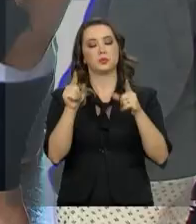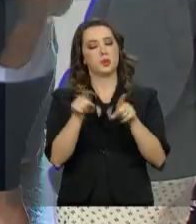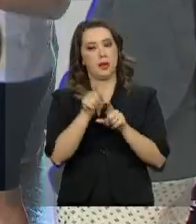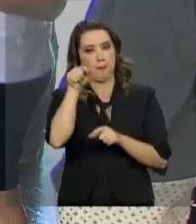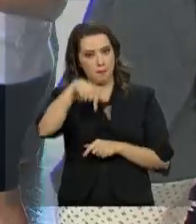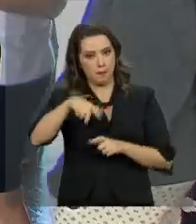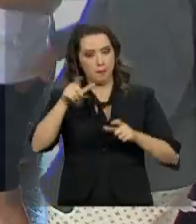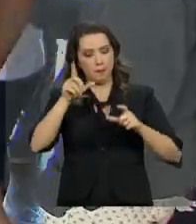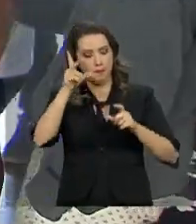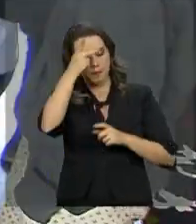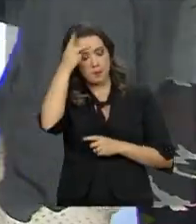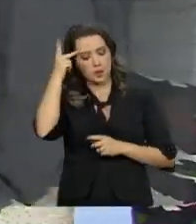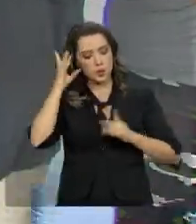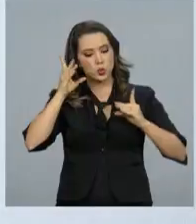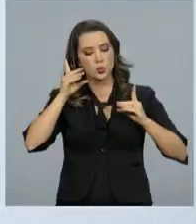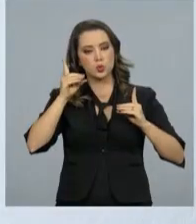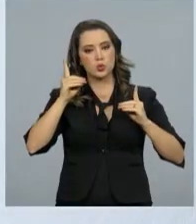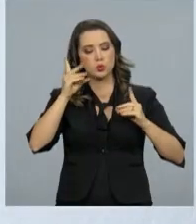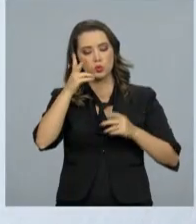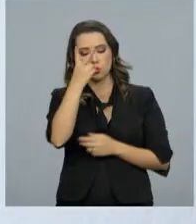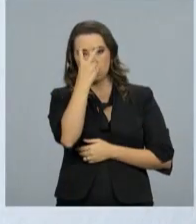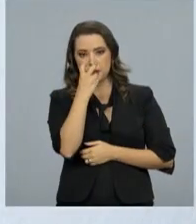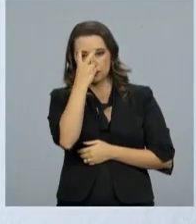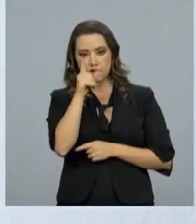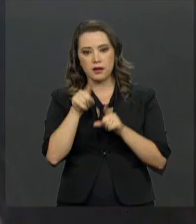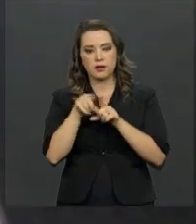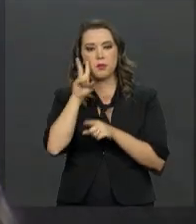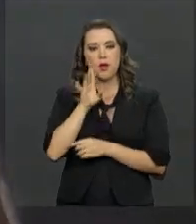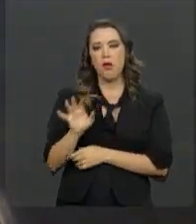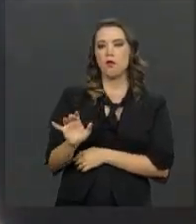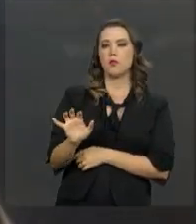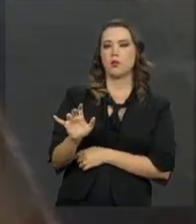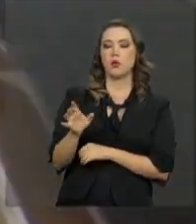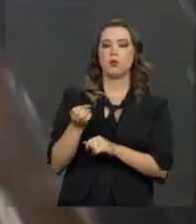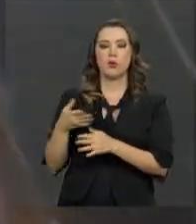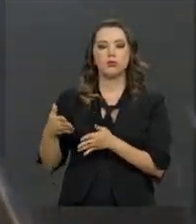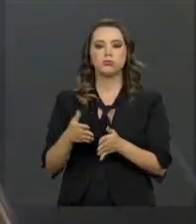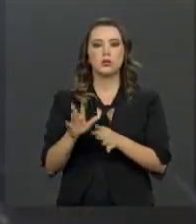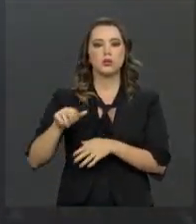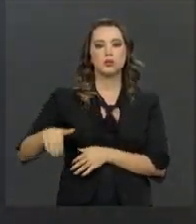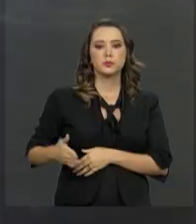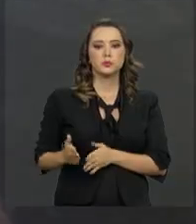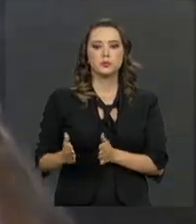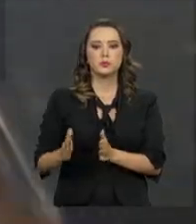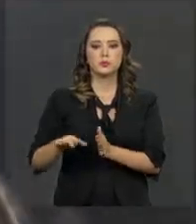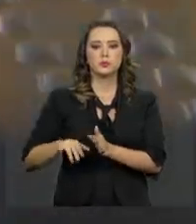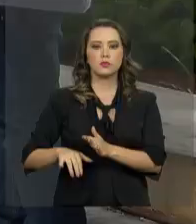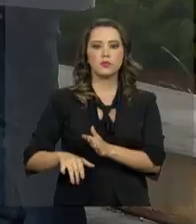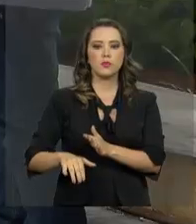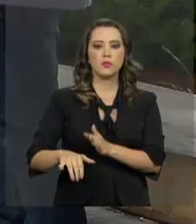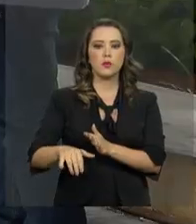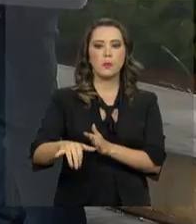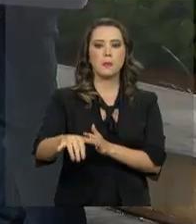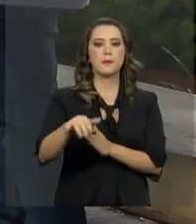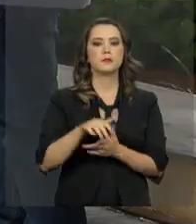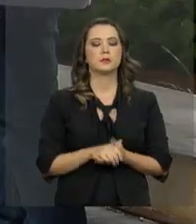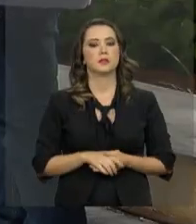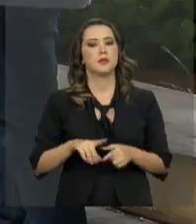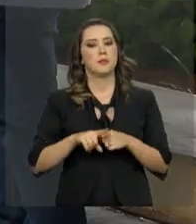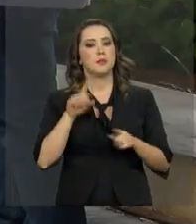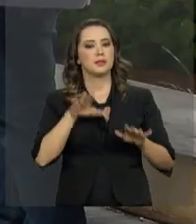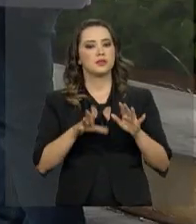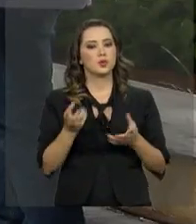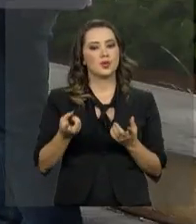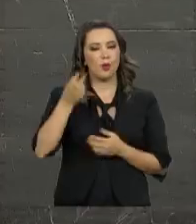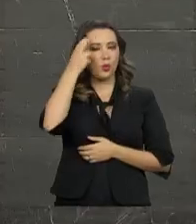deficiência visual também podem conferir placas em braile ou se guiarem por essas faixas no chão. Mas nem sempre os pontos de